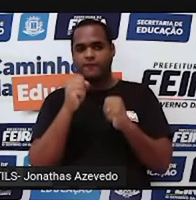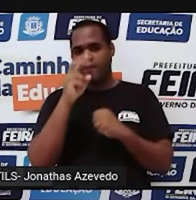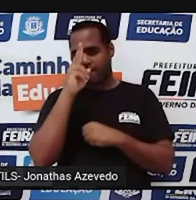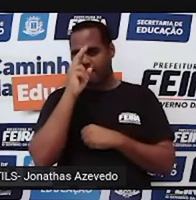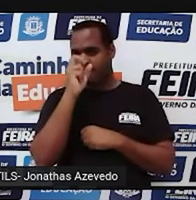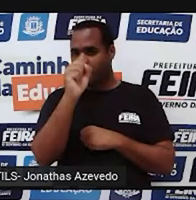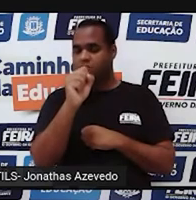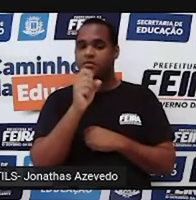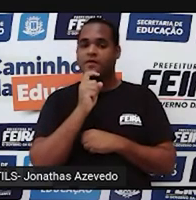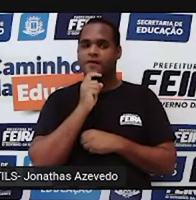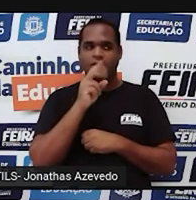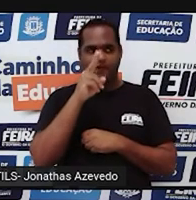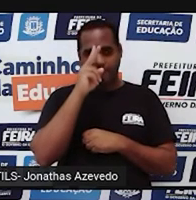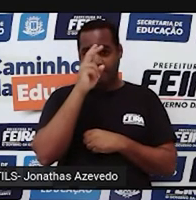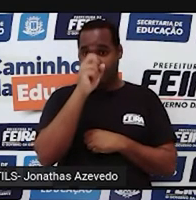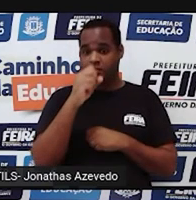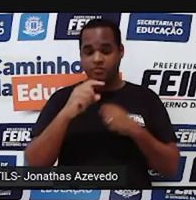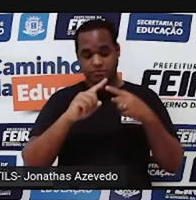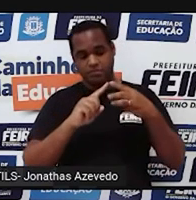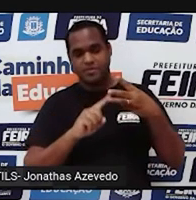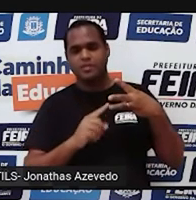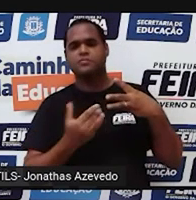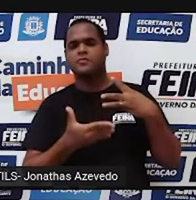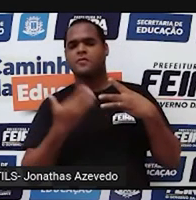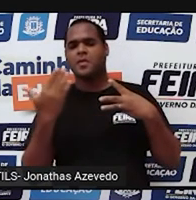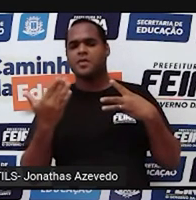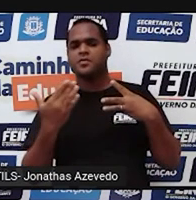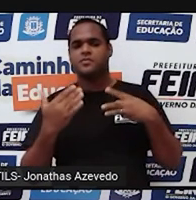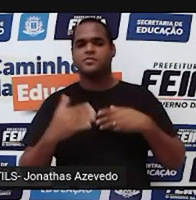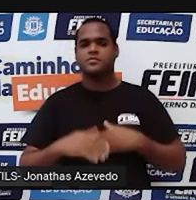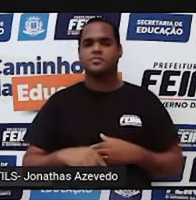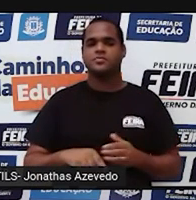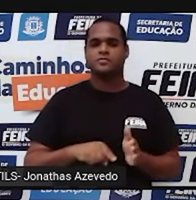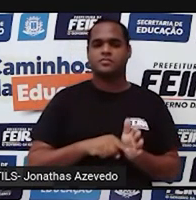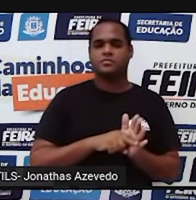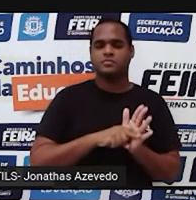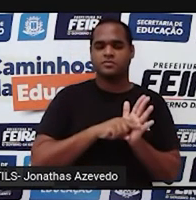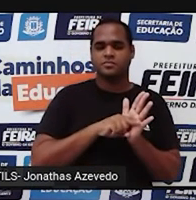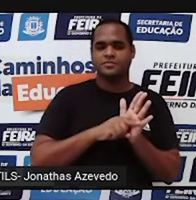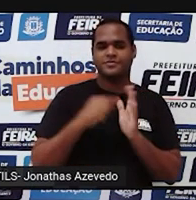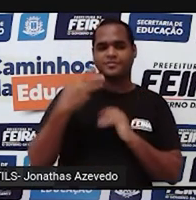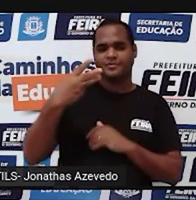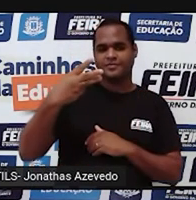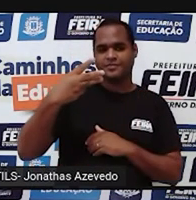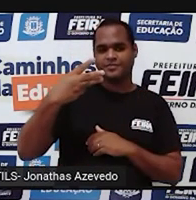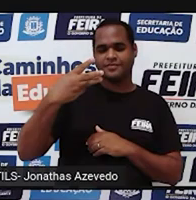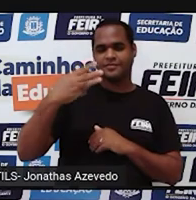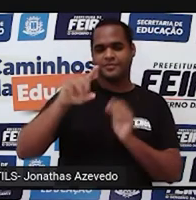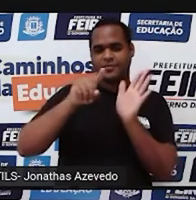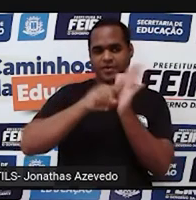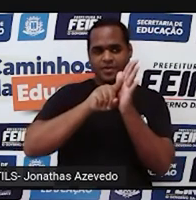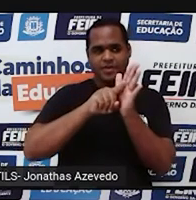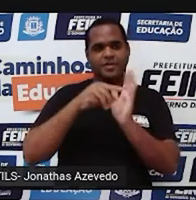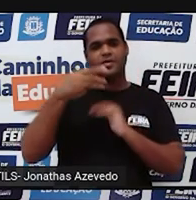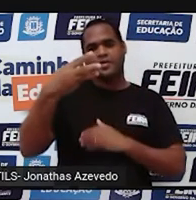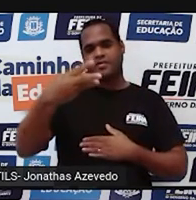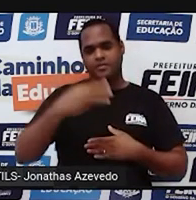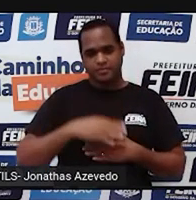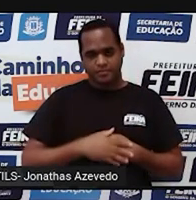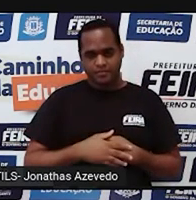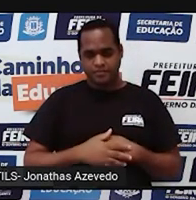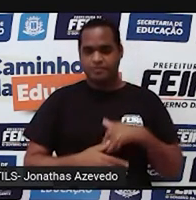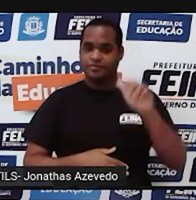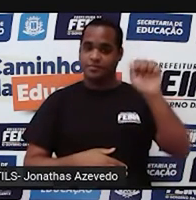Mais fria ali daquelas três temperaturas. É ali, né? Menos